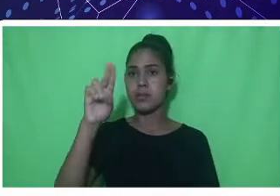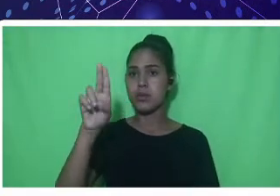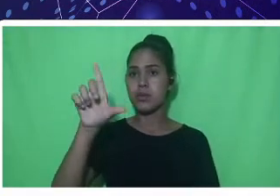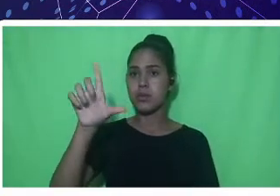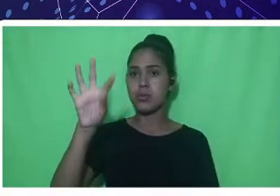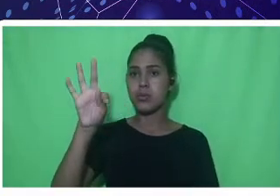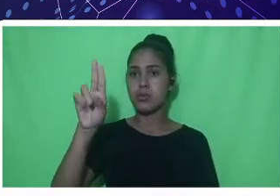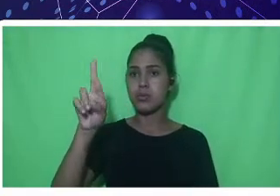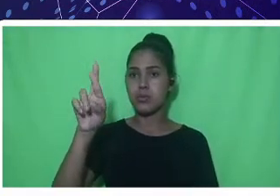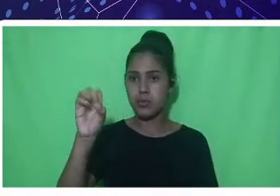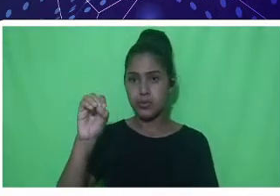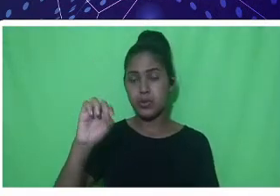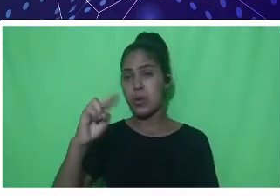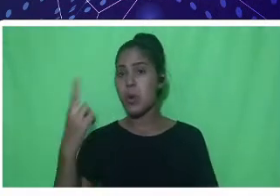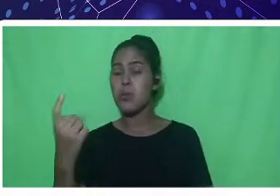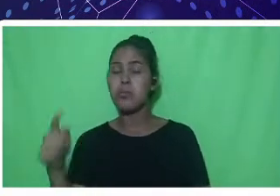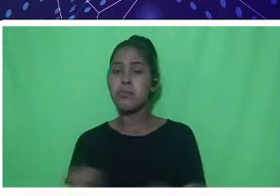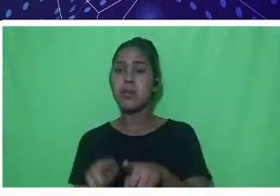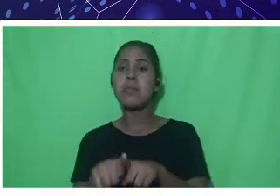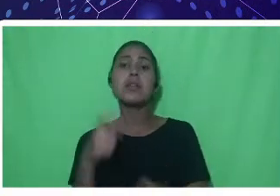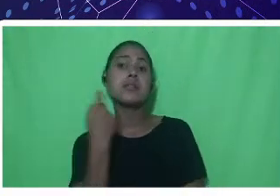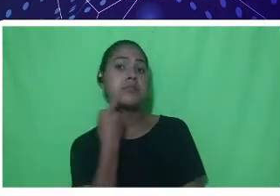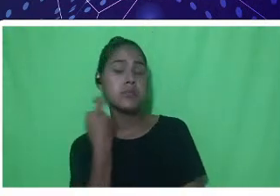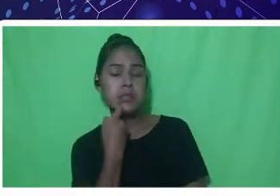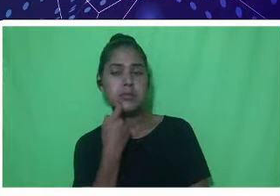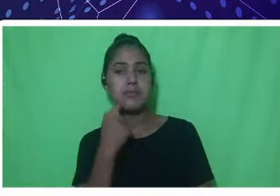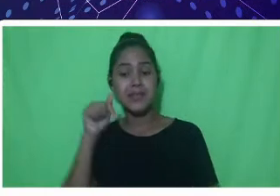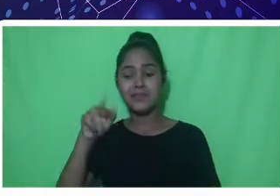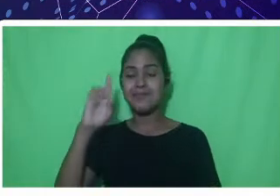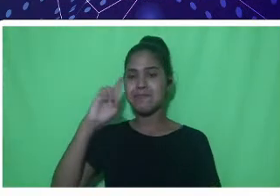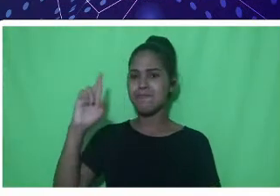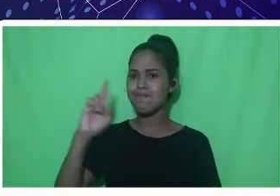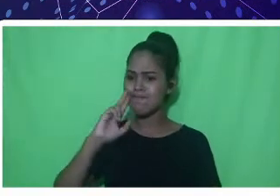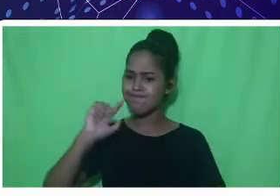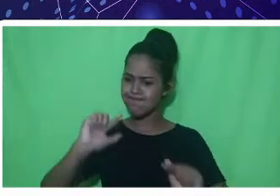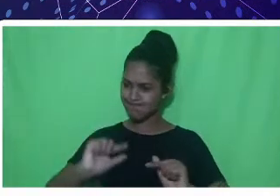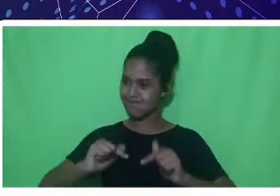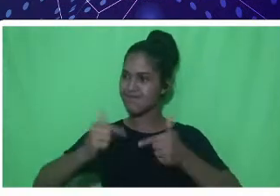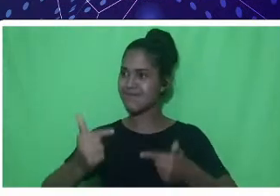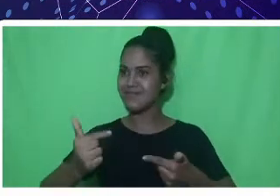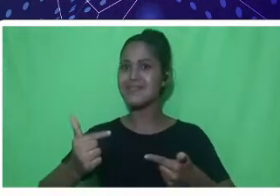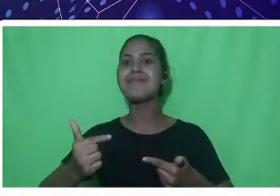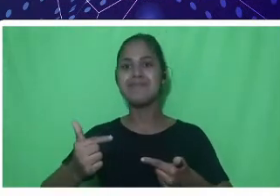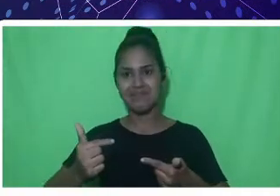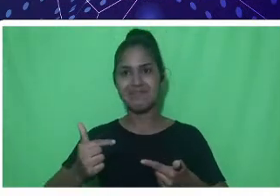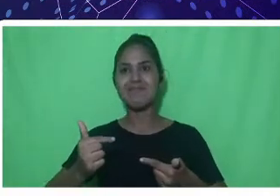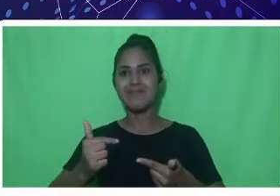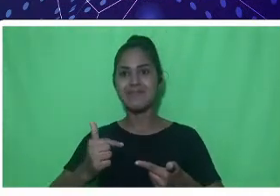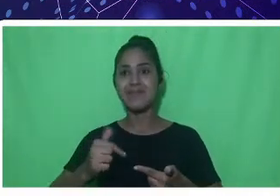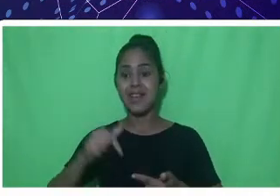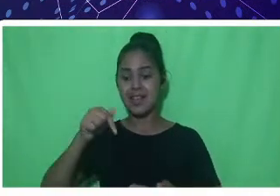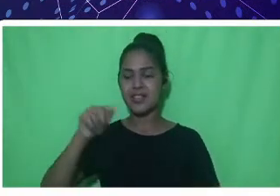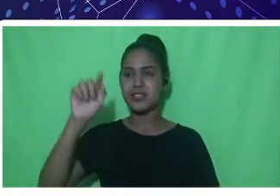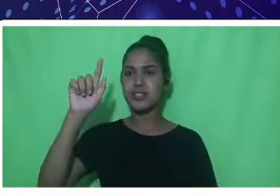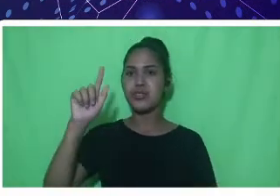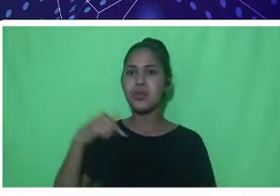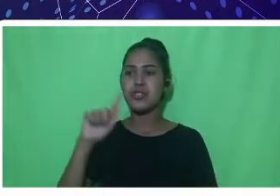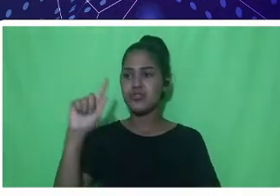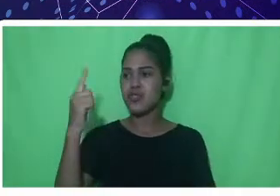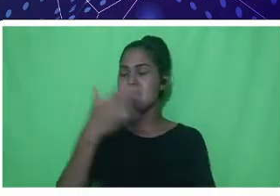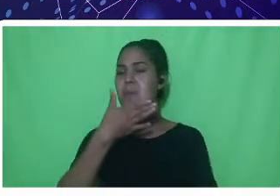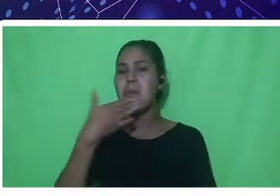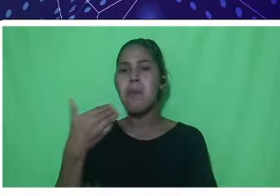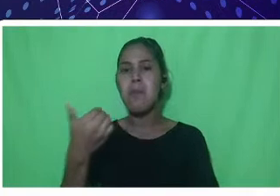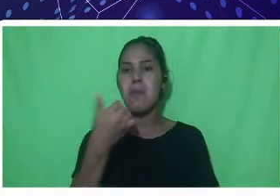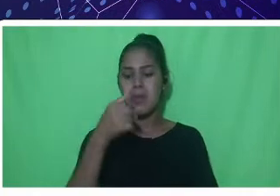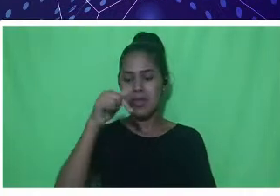mostrar hoje onde Rondônia se situa nesse mercado. Além da posição geográfica, privilegiada, nós estamos